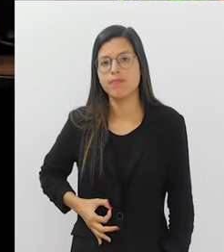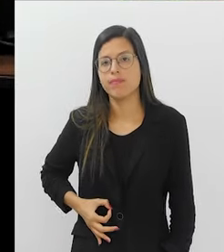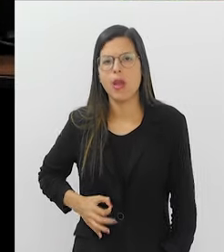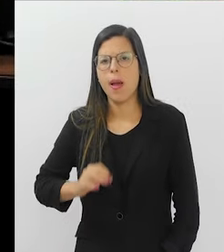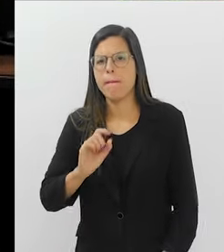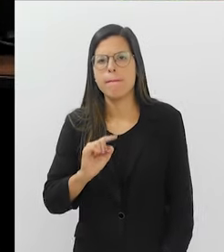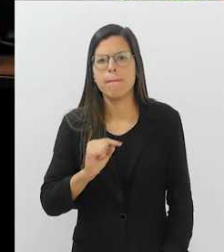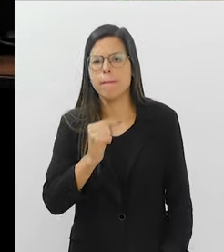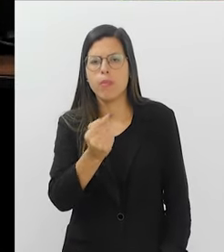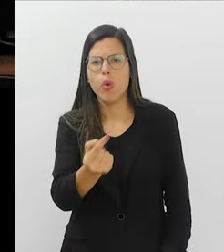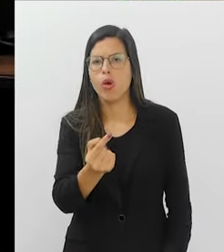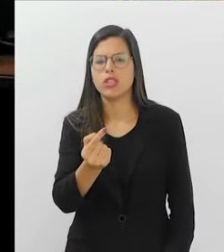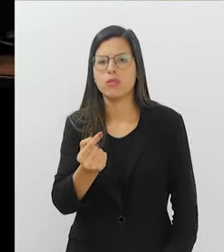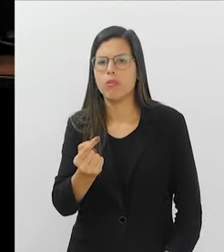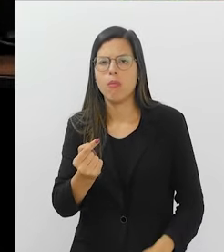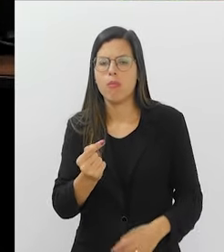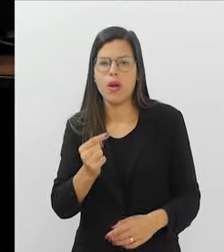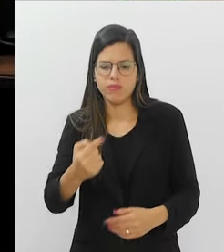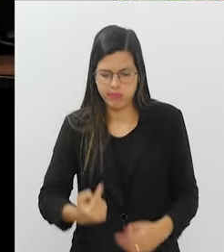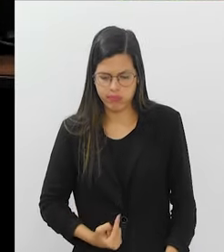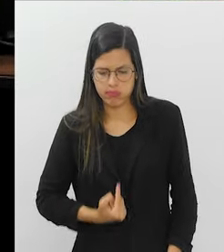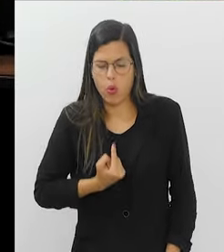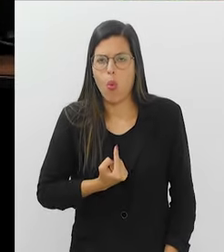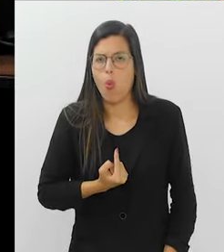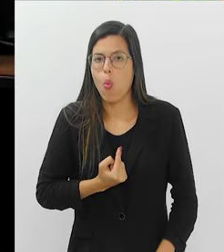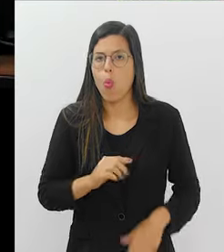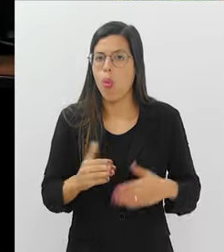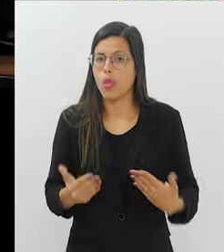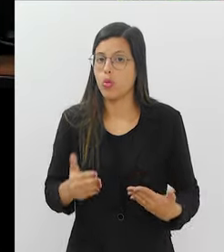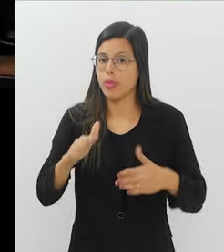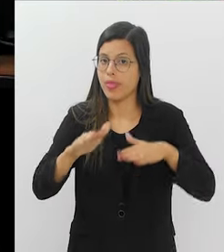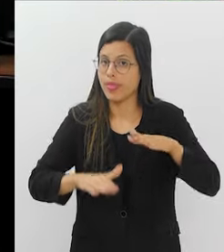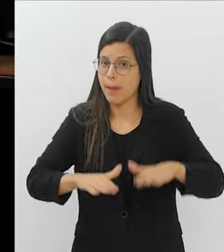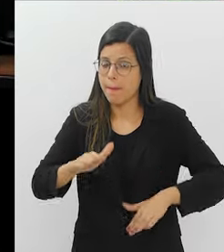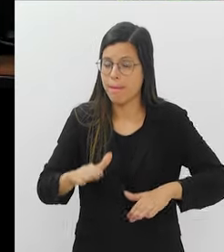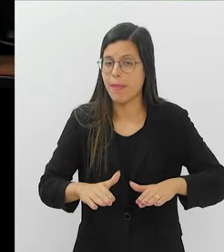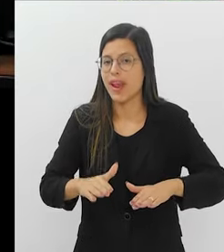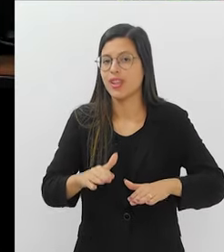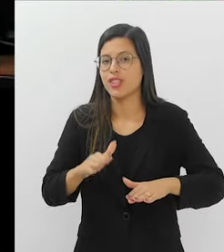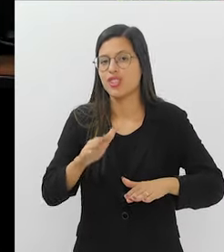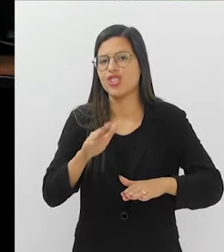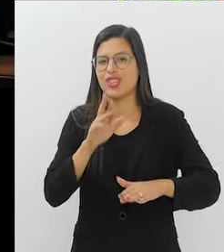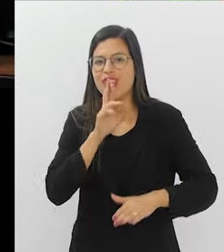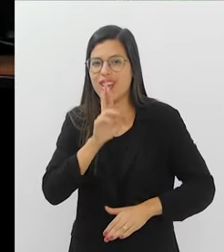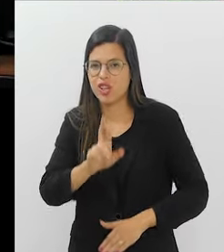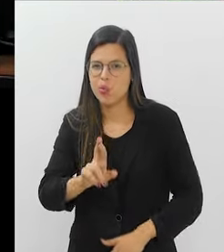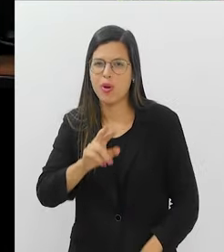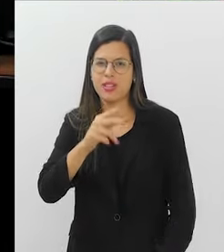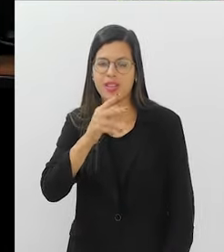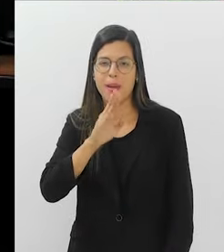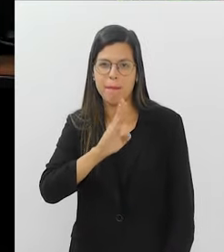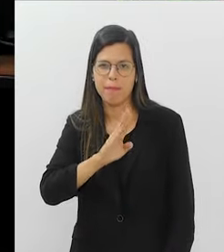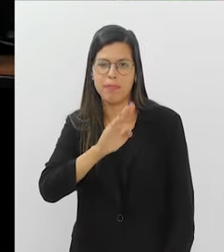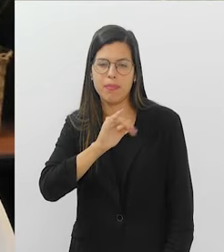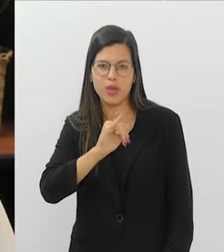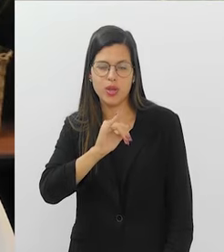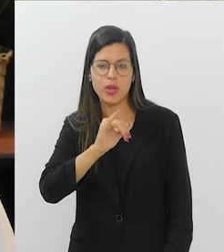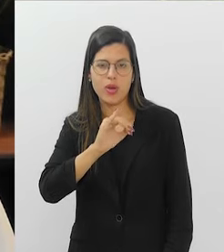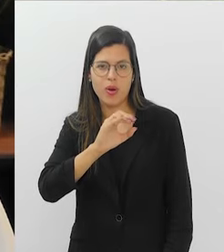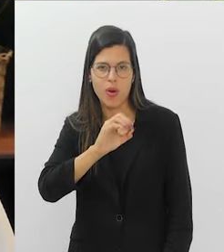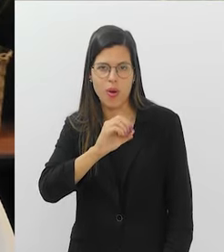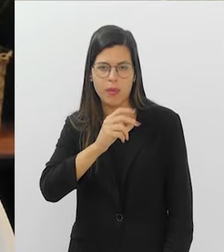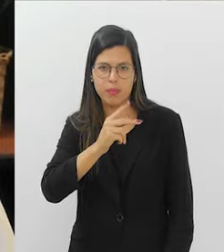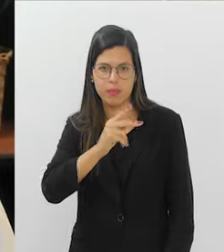Quando vai ser a minha próxima colonoscopia? Vai depender do resultado da biópsia desse pólipo. Ele sempre é